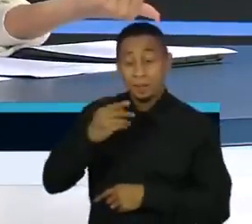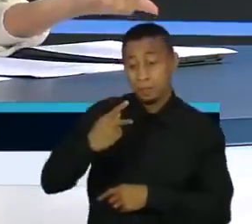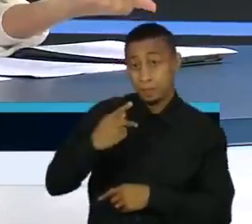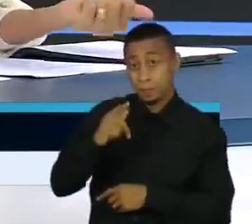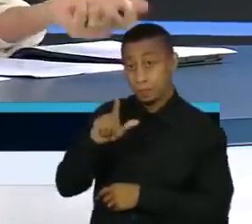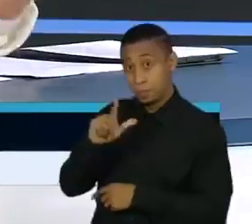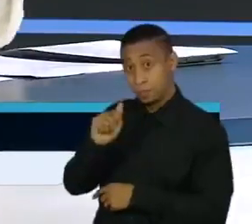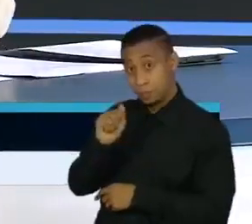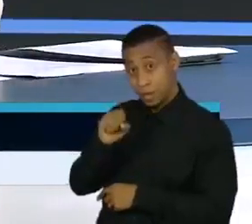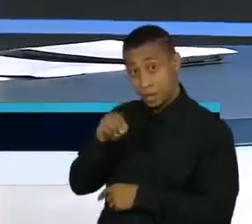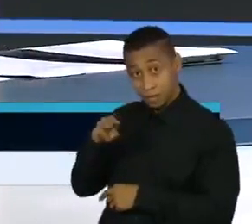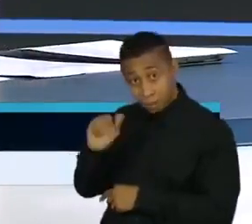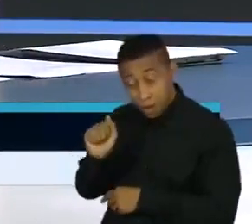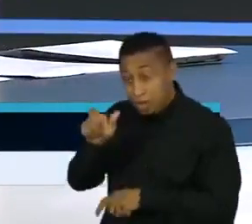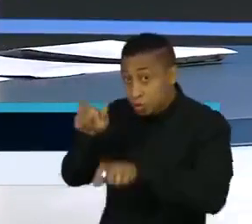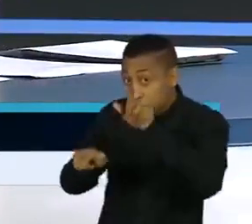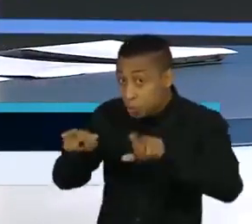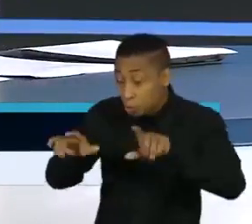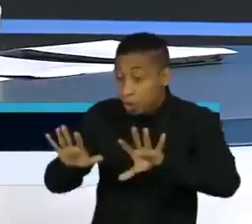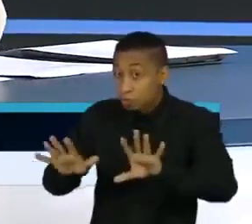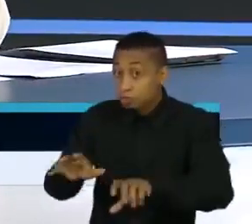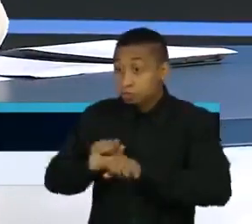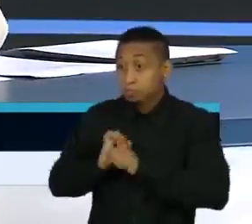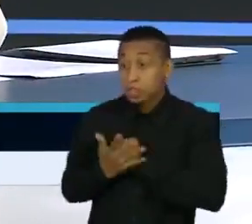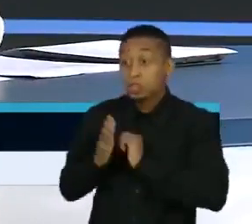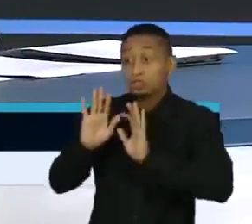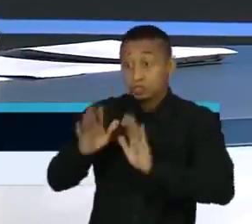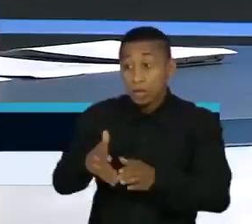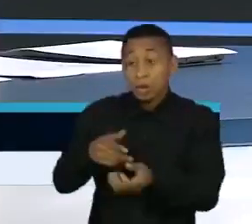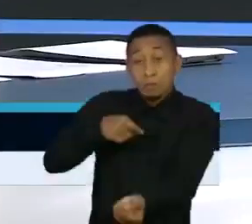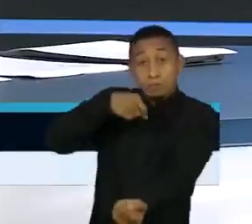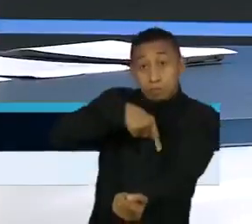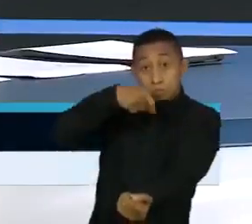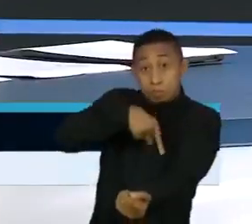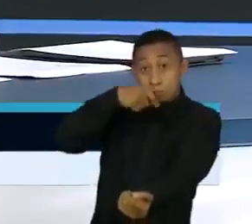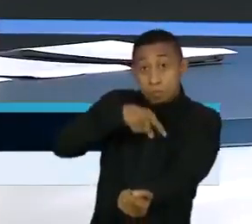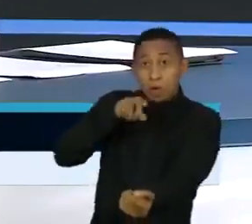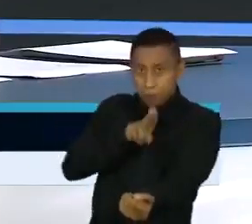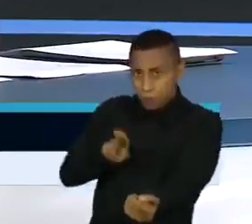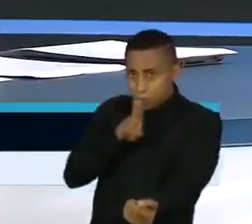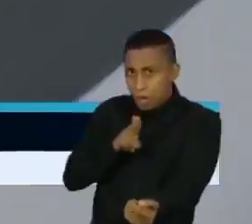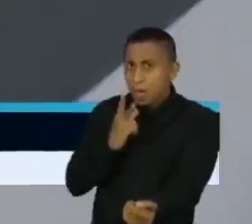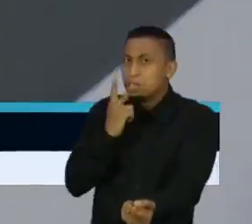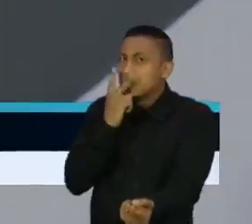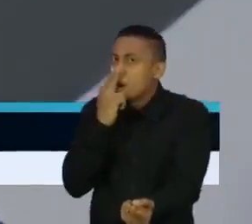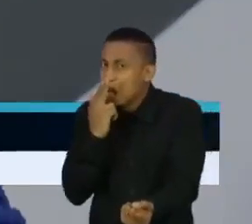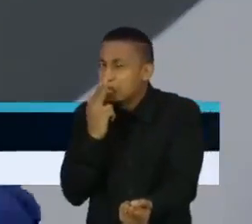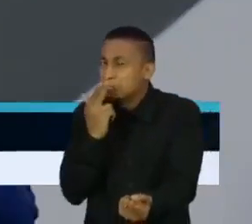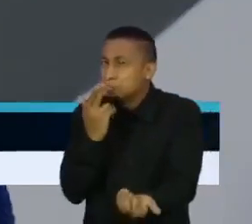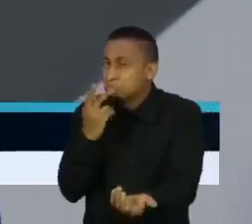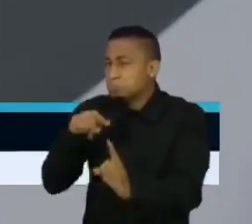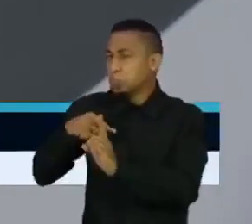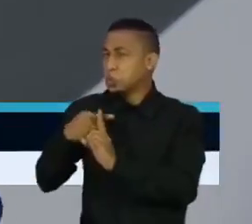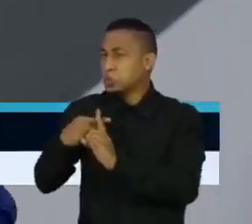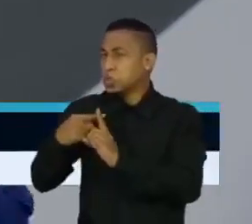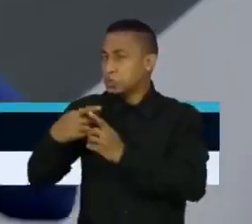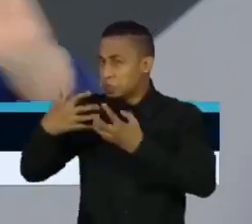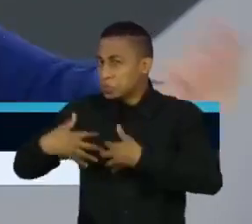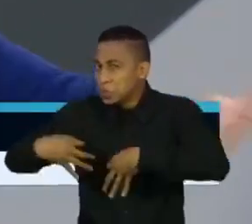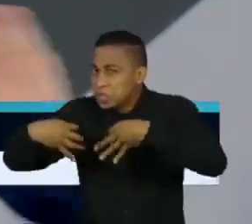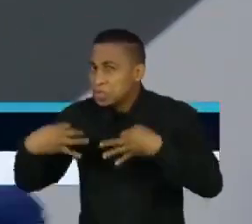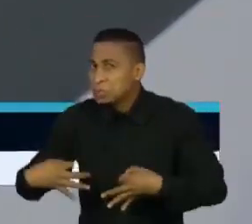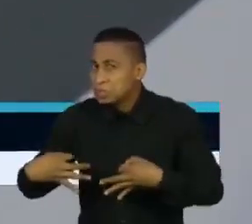tiveram Covid-19 no tratamento de pessoas com a doença. Você vê isso como algo positivo? Pode dar certo? Eu vejo isso como uma